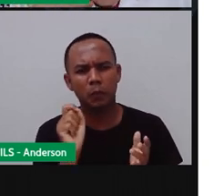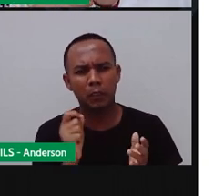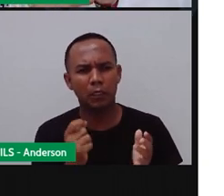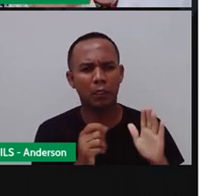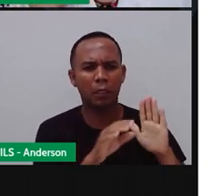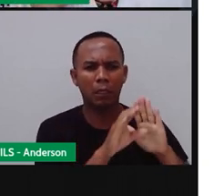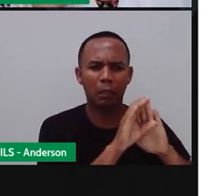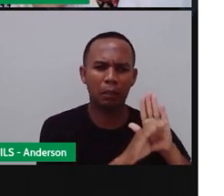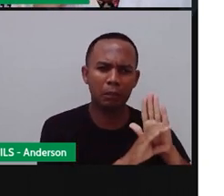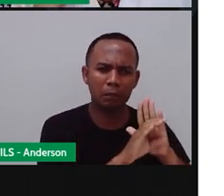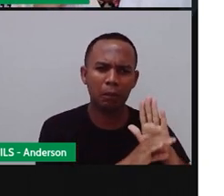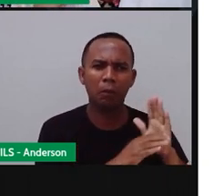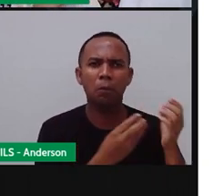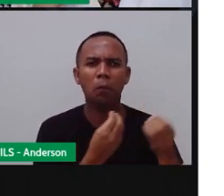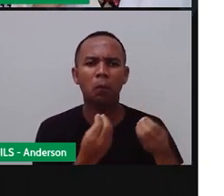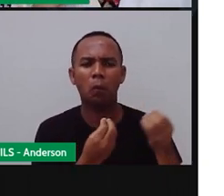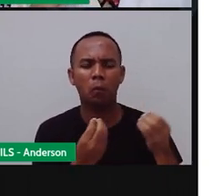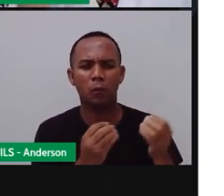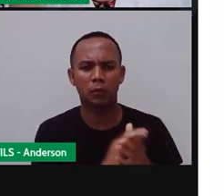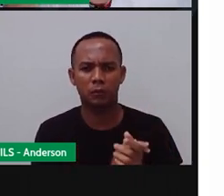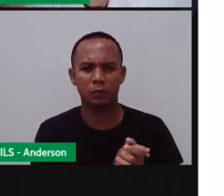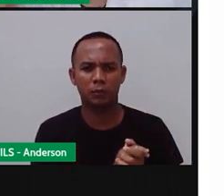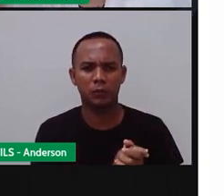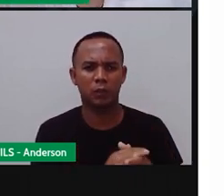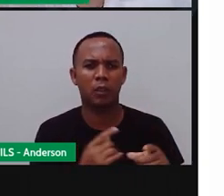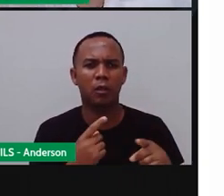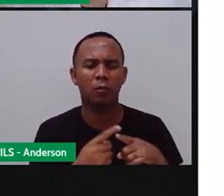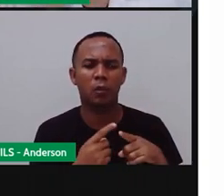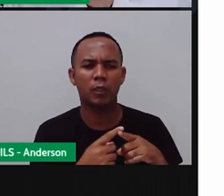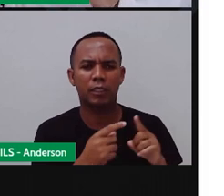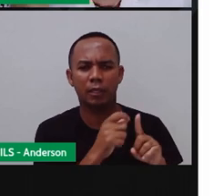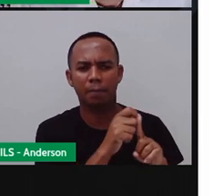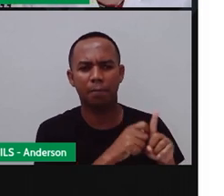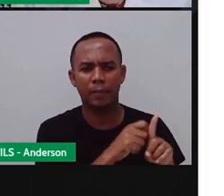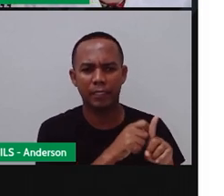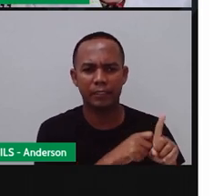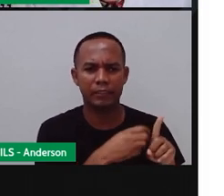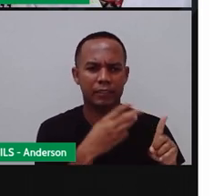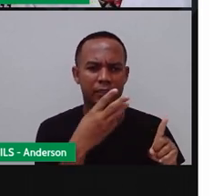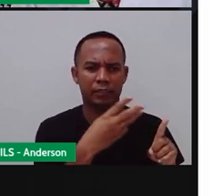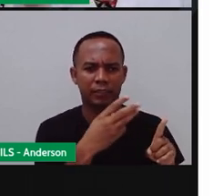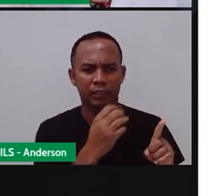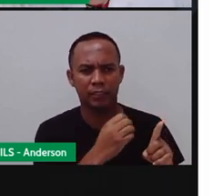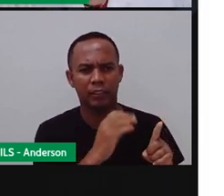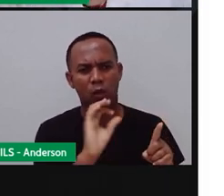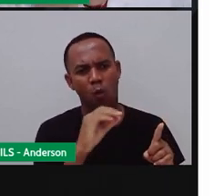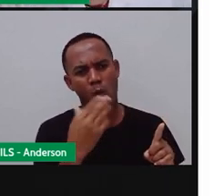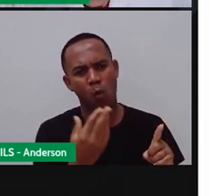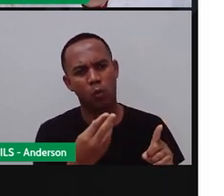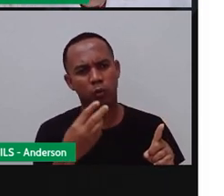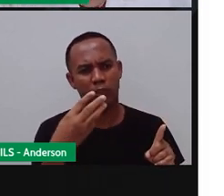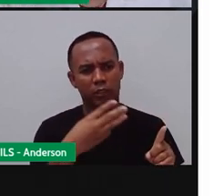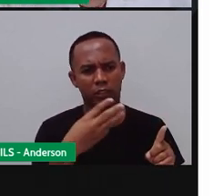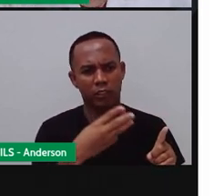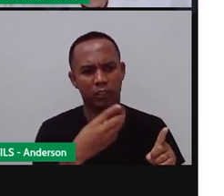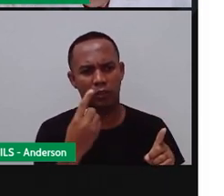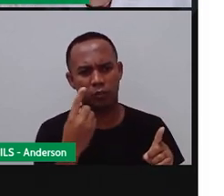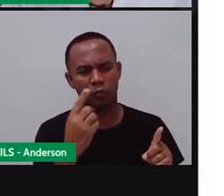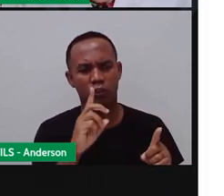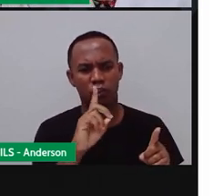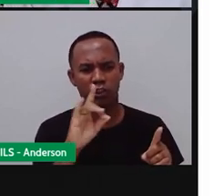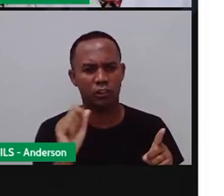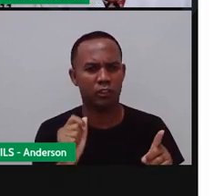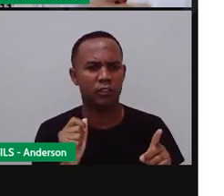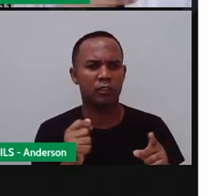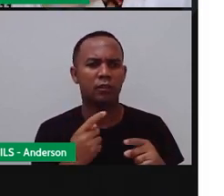gente? E aí? Por que que os meses têm 30 ou 31 dias? Por que que fevereiro tem 28 e às vezes 29?